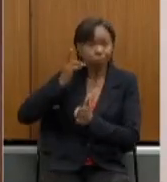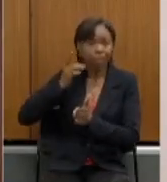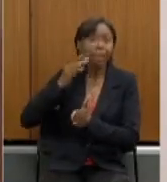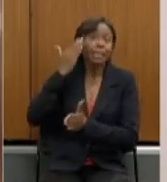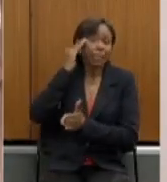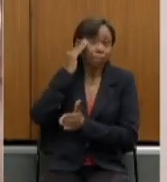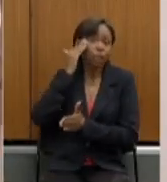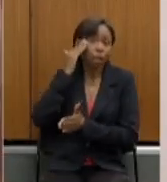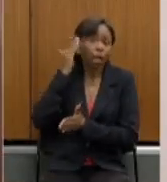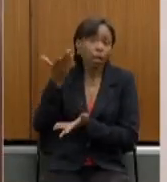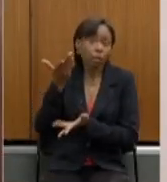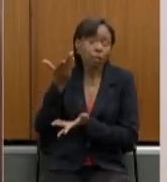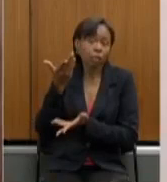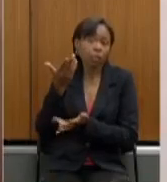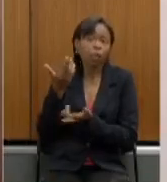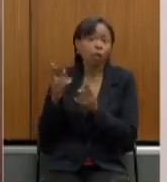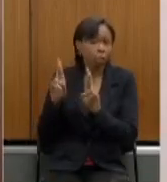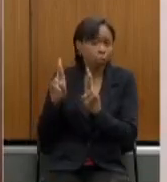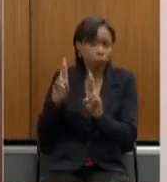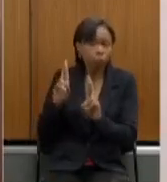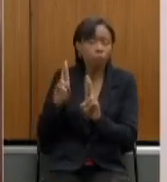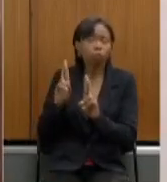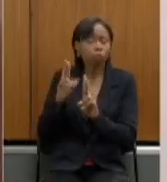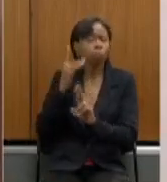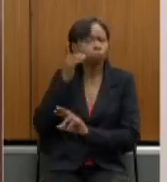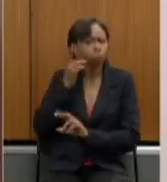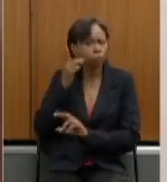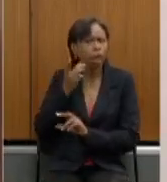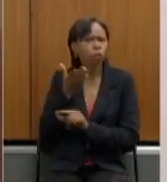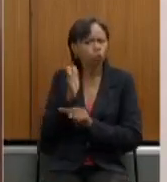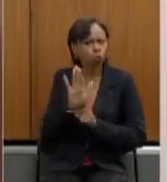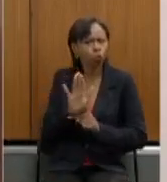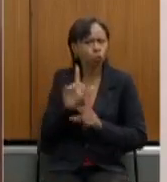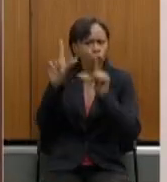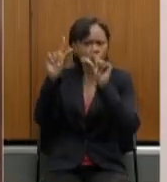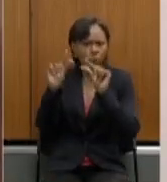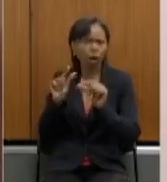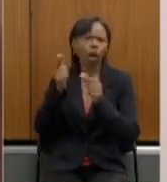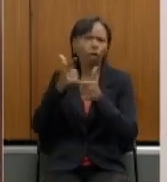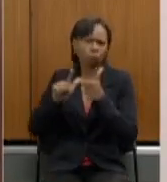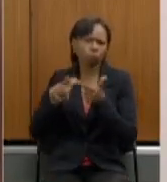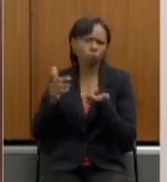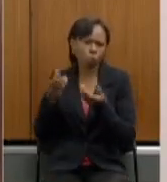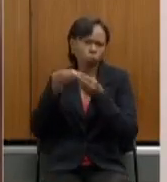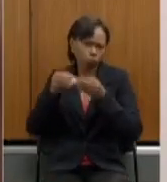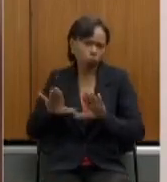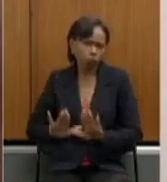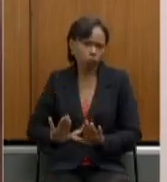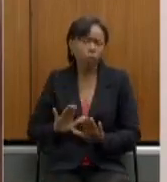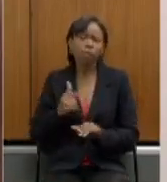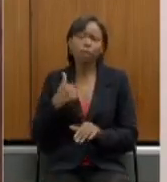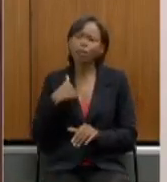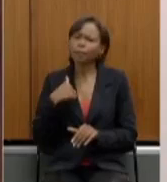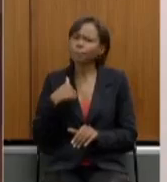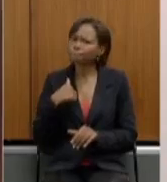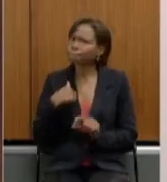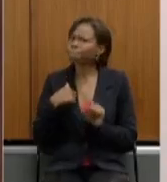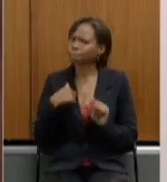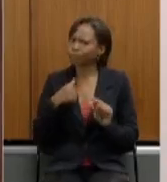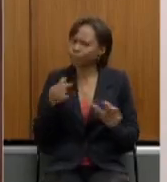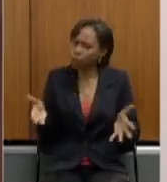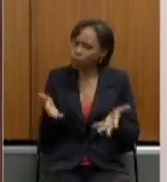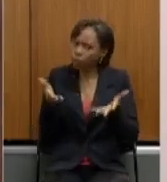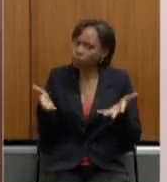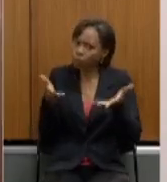deputados que fazem o papel de mitigar esses efeitos então eu quero estimular aqueles que estão conversando